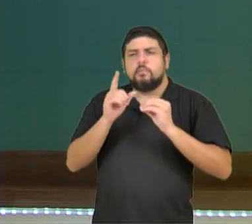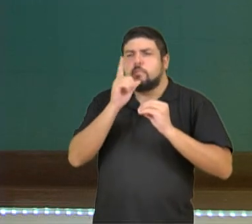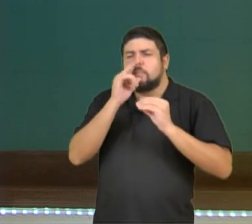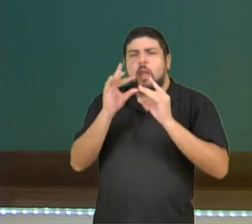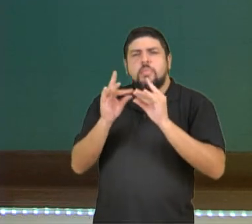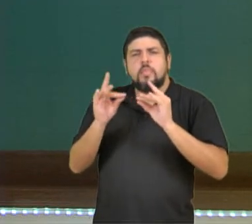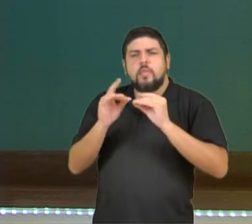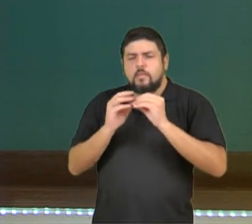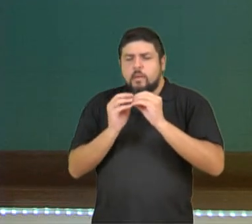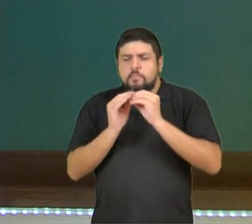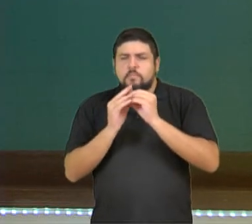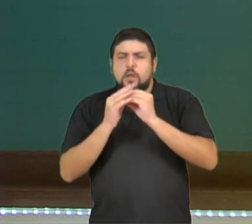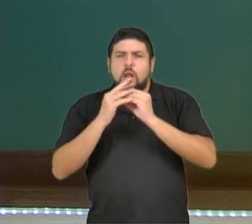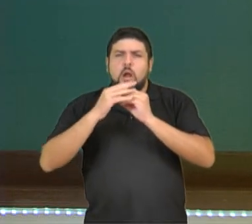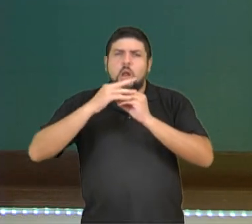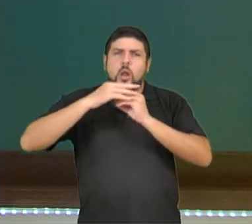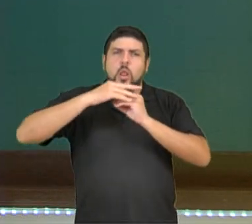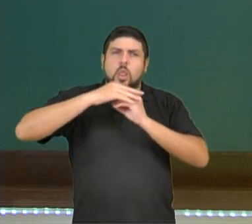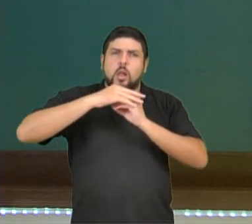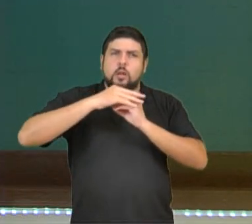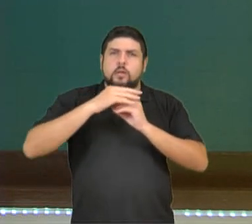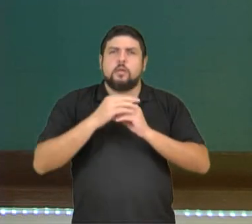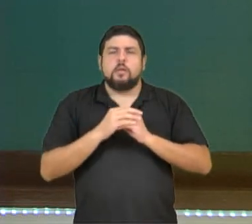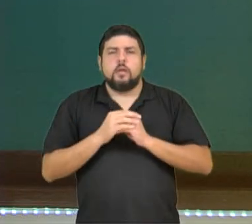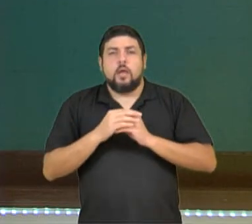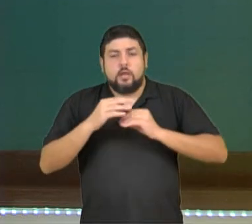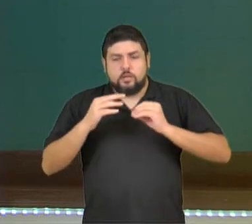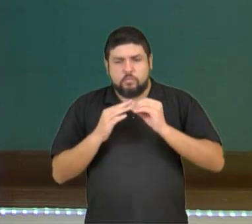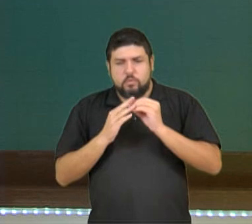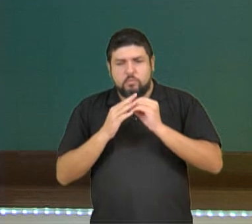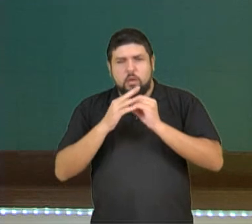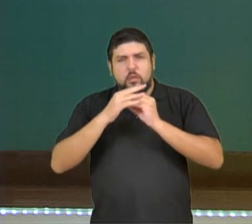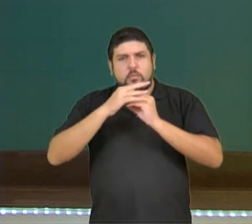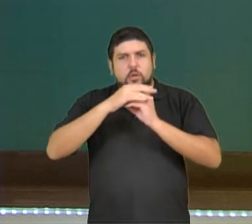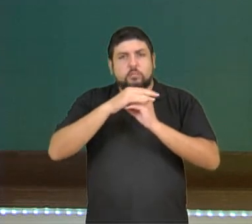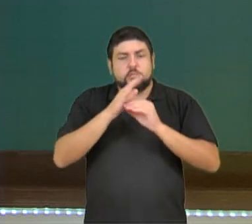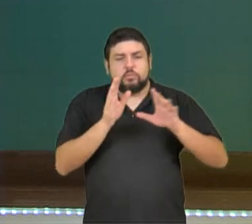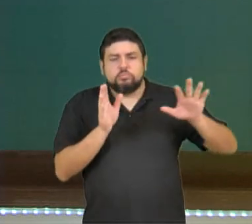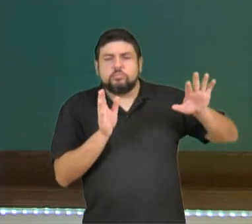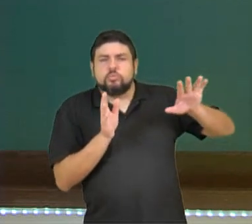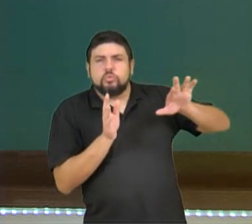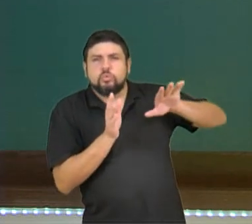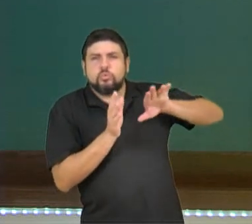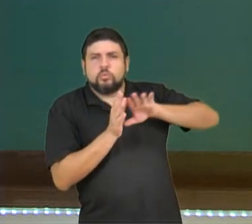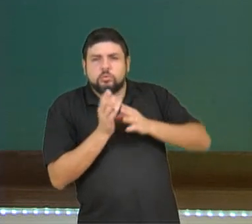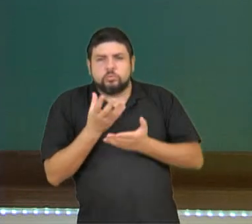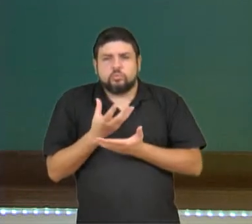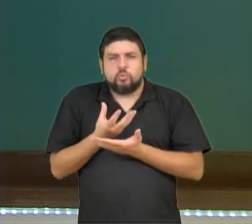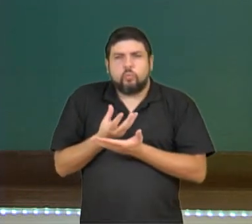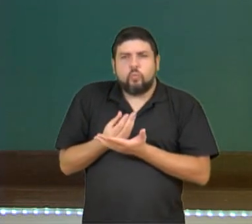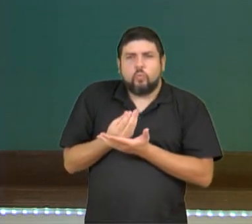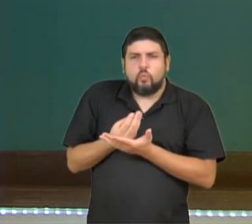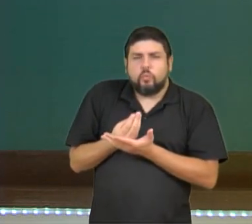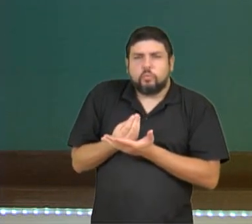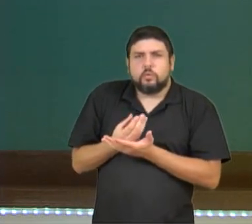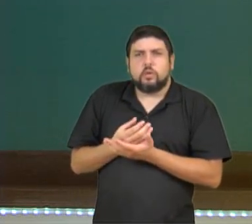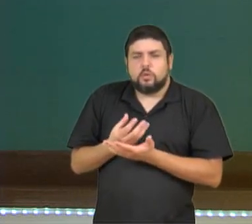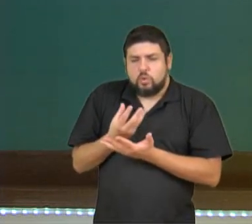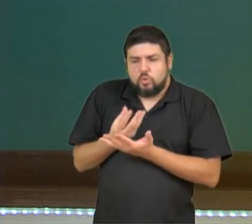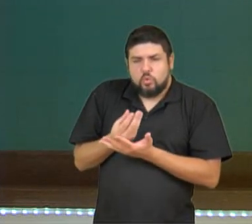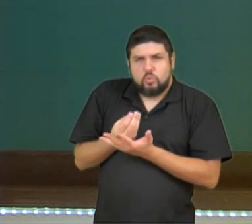líquido vai passar então dos vasos linfáticos aos linfonodos. Esse líquido chamado linfa,